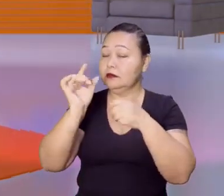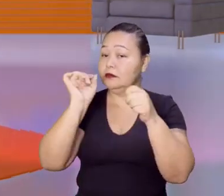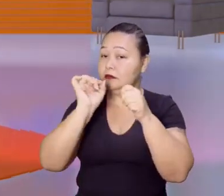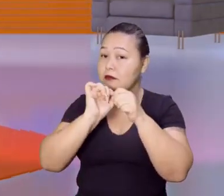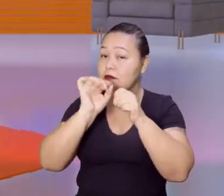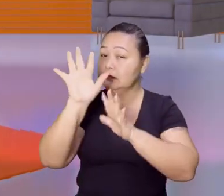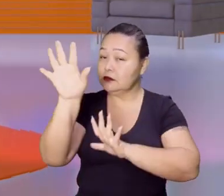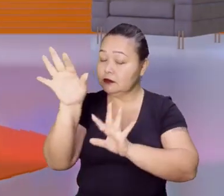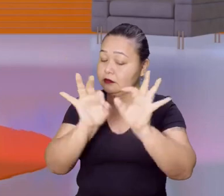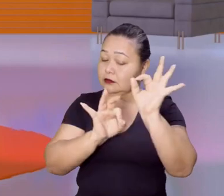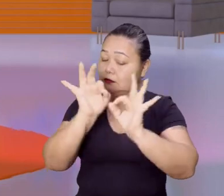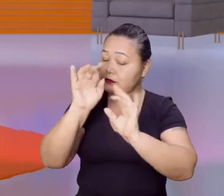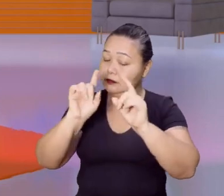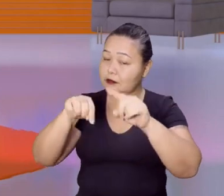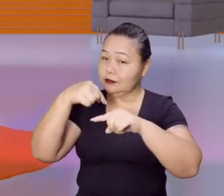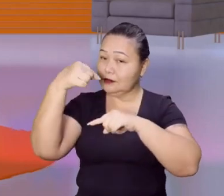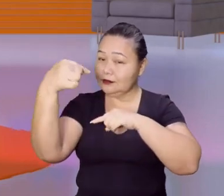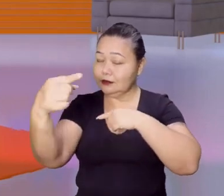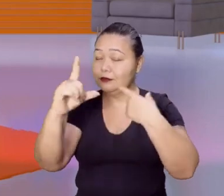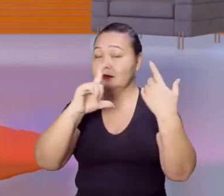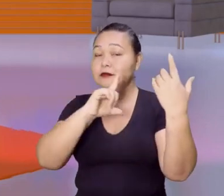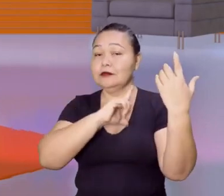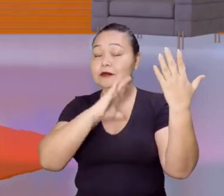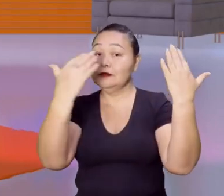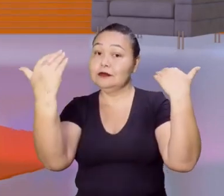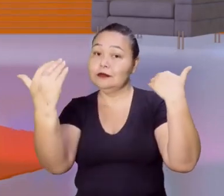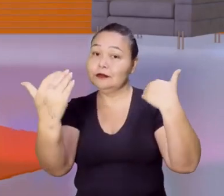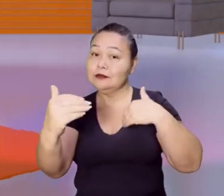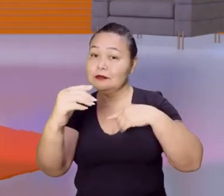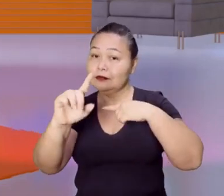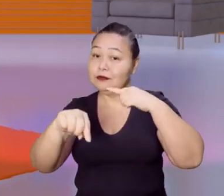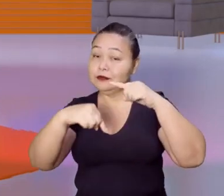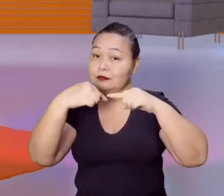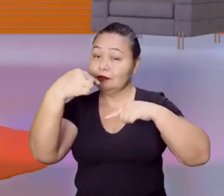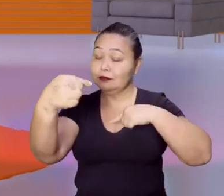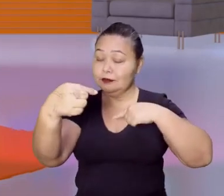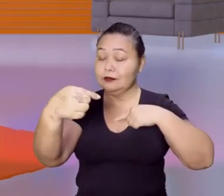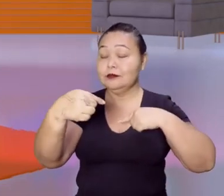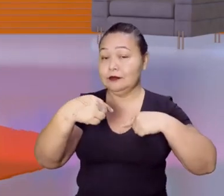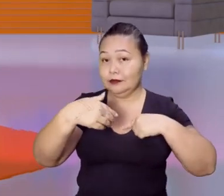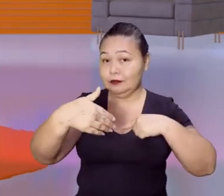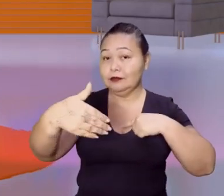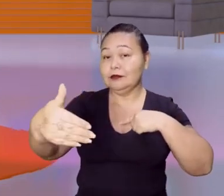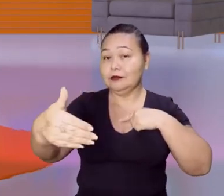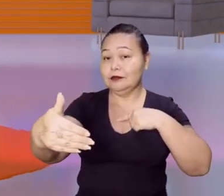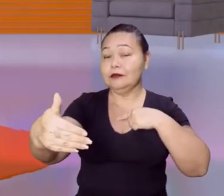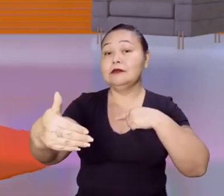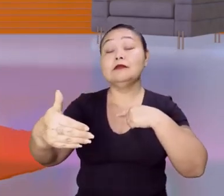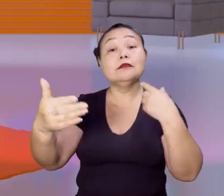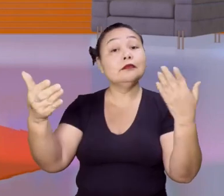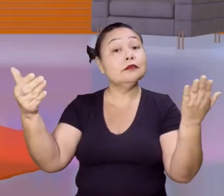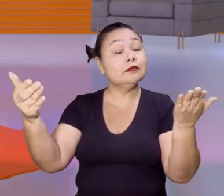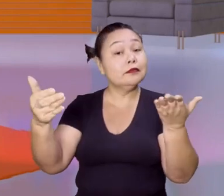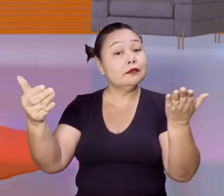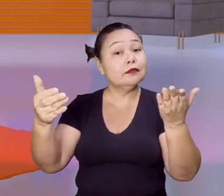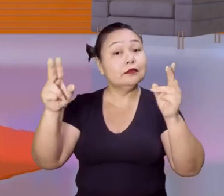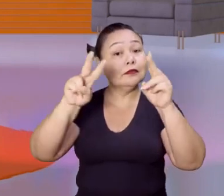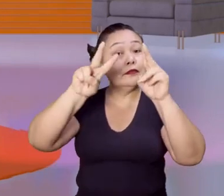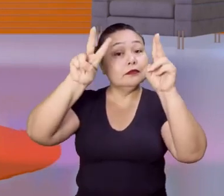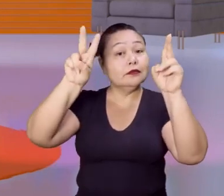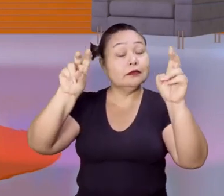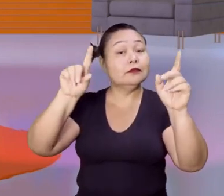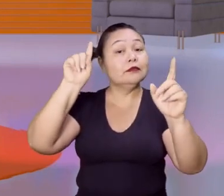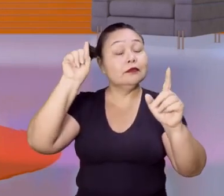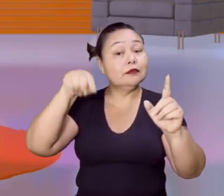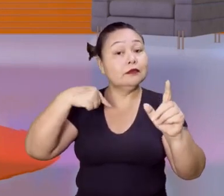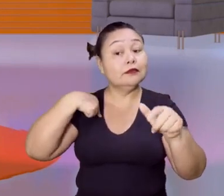se preparando para a nossa provinha que acontece logo nos próximos dias. Então hoje, gente, nosso assunto ainda